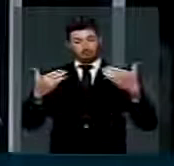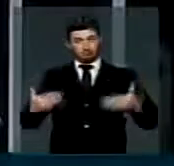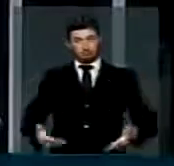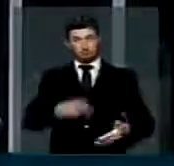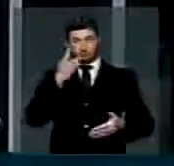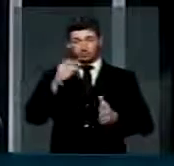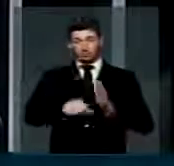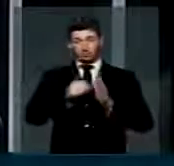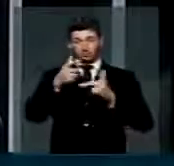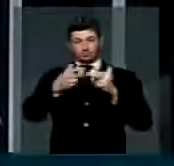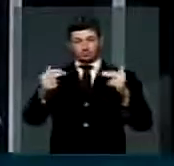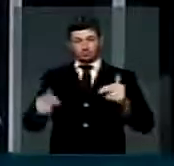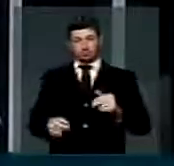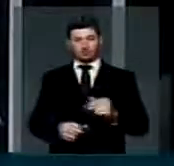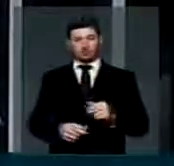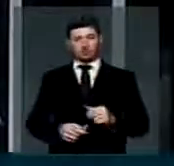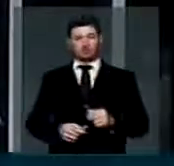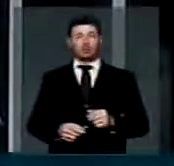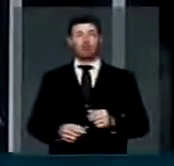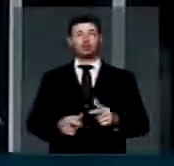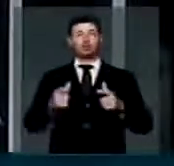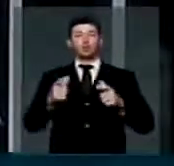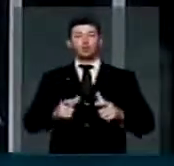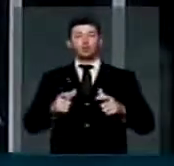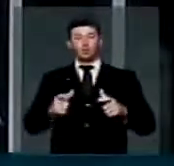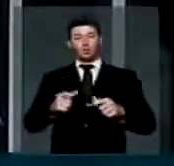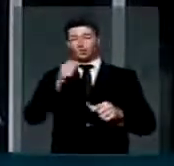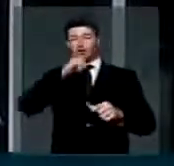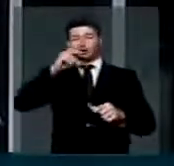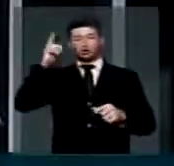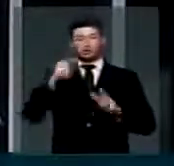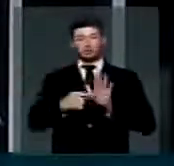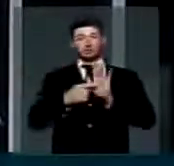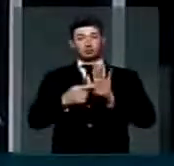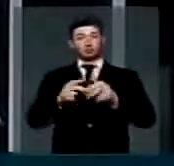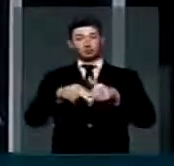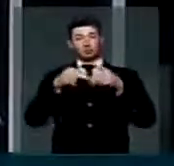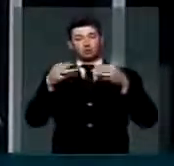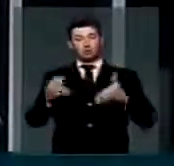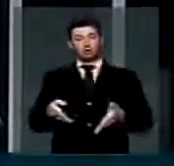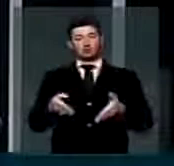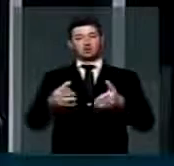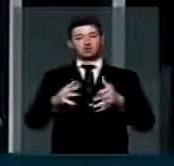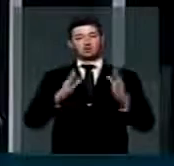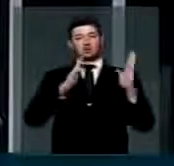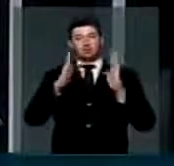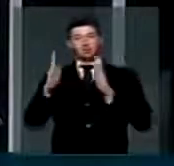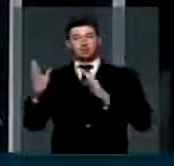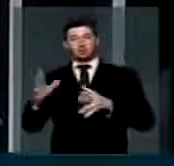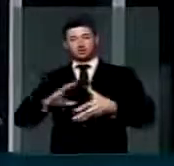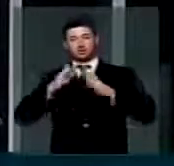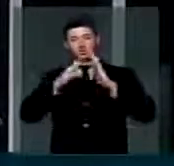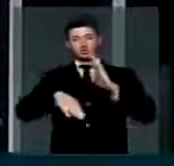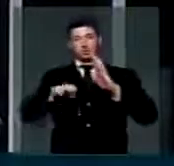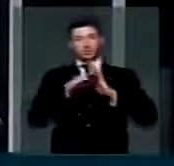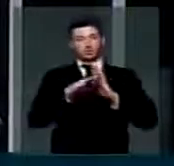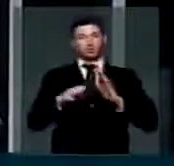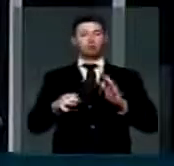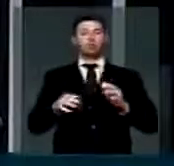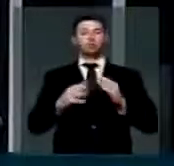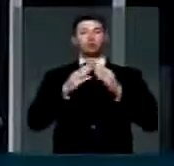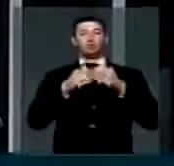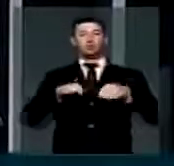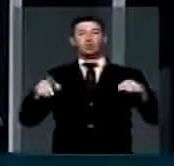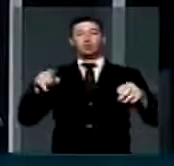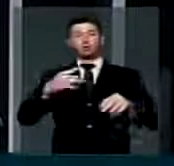falar de um dos antigos espaços que ganharam visibilidade com esse processo de revitalização da área portuária, que